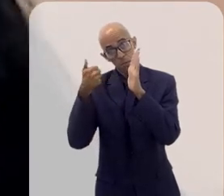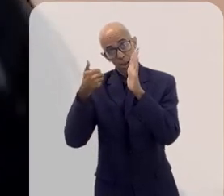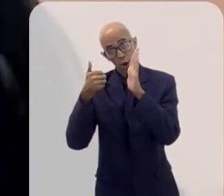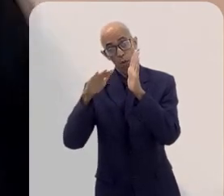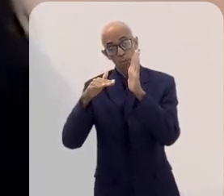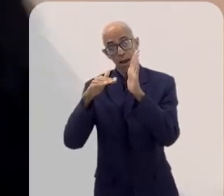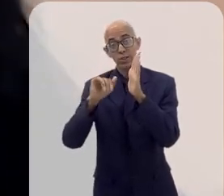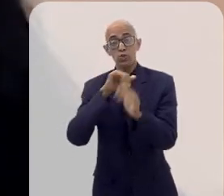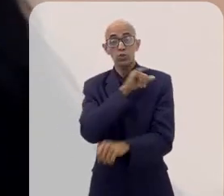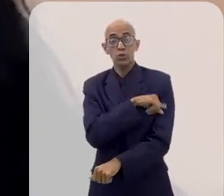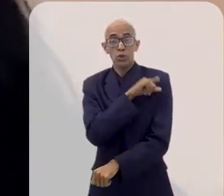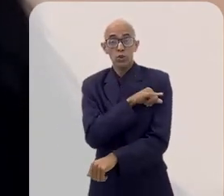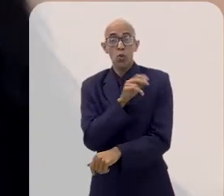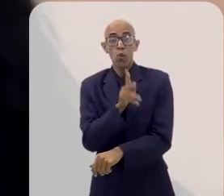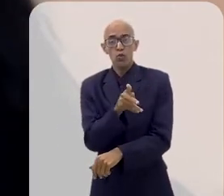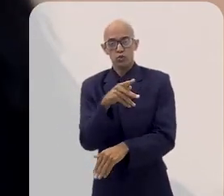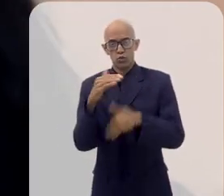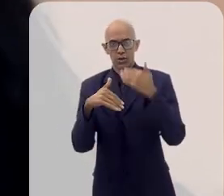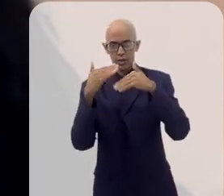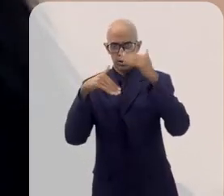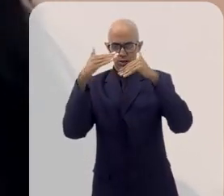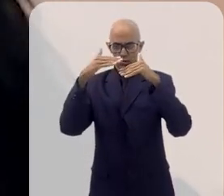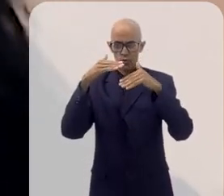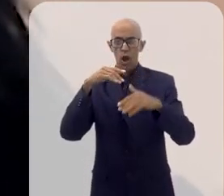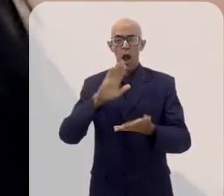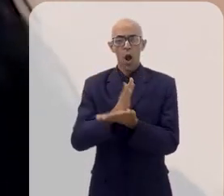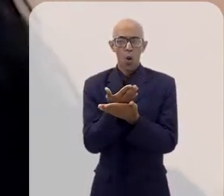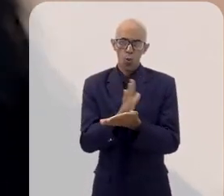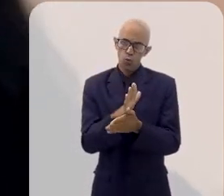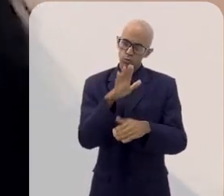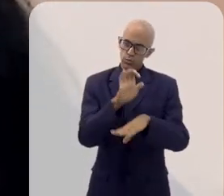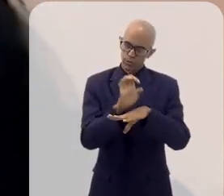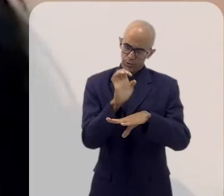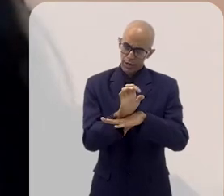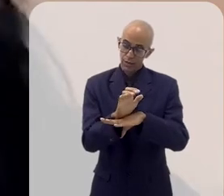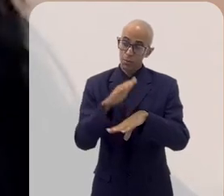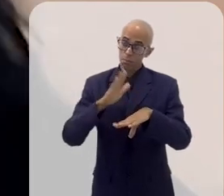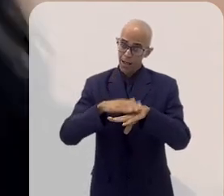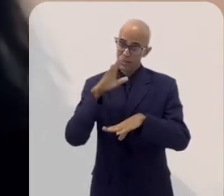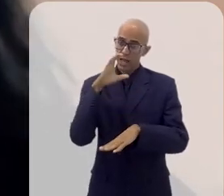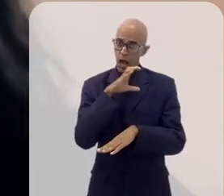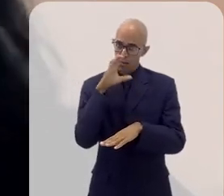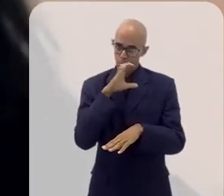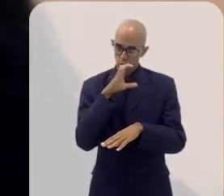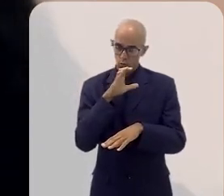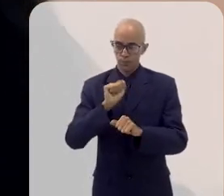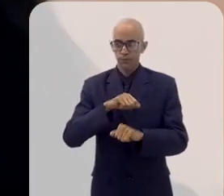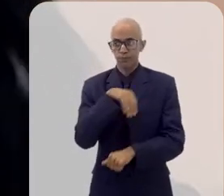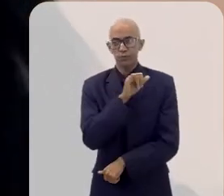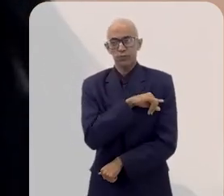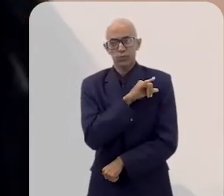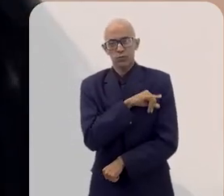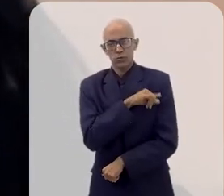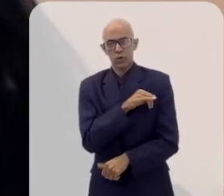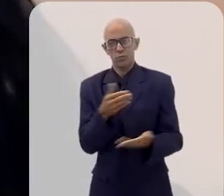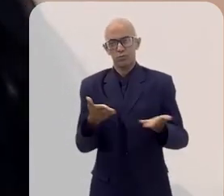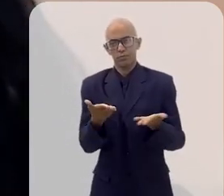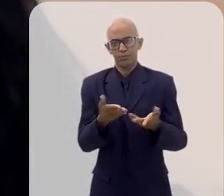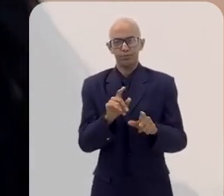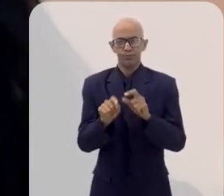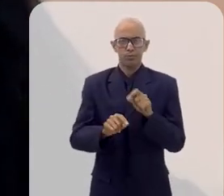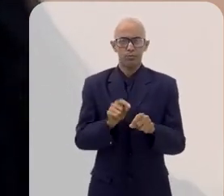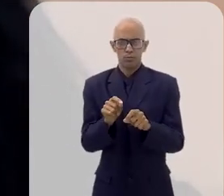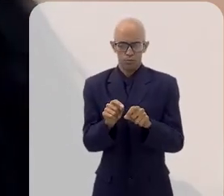significa que ele não está crescendo, ele continua crescendo, mas há alguns Estados que estão um pouco mais acelerados. O Rio de Janeiro